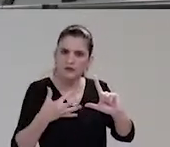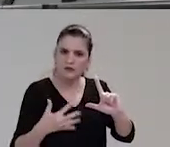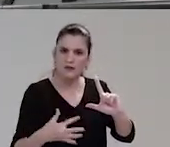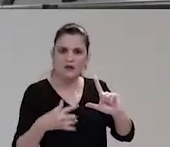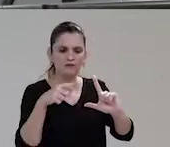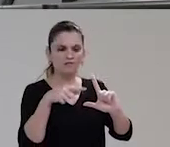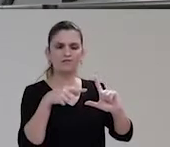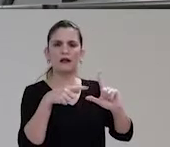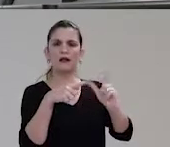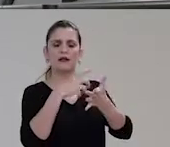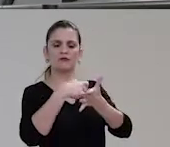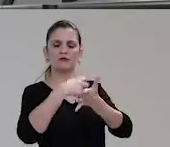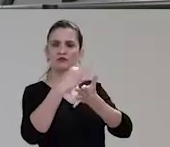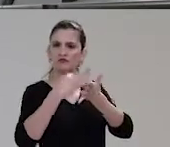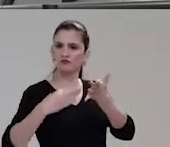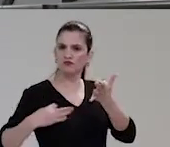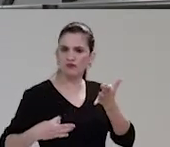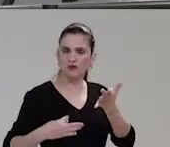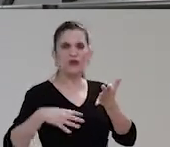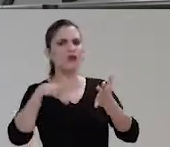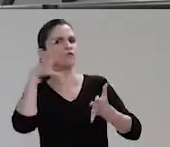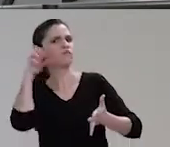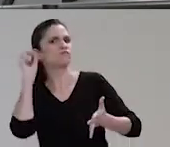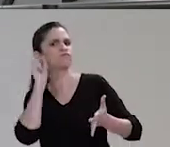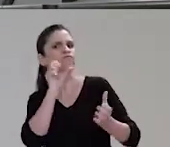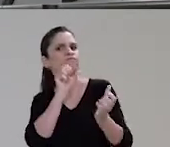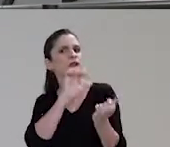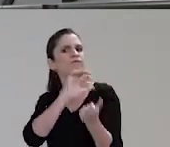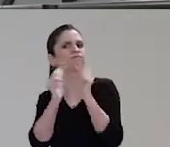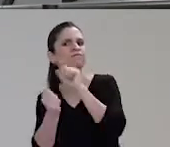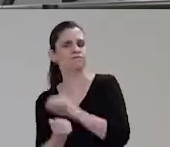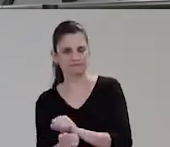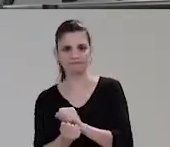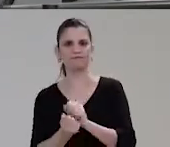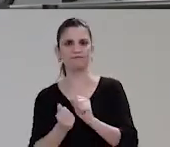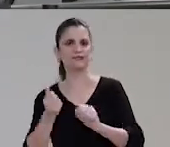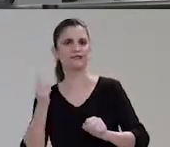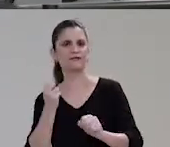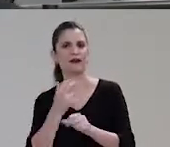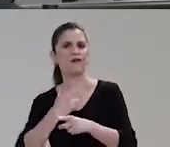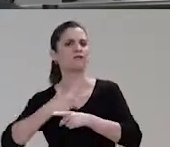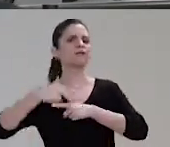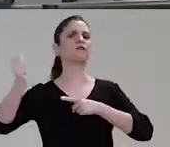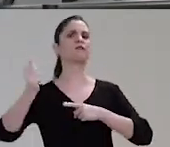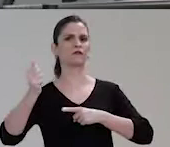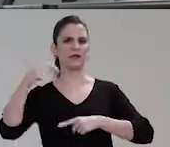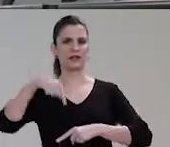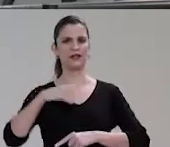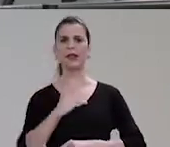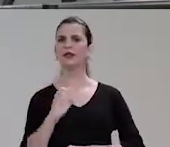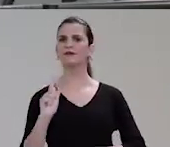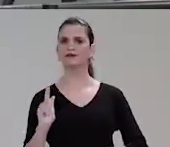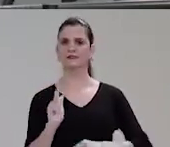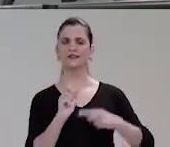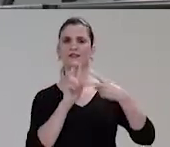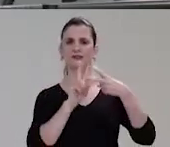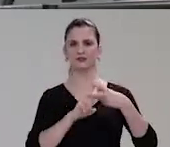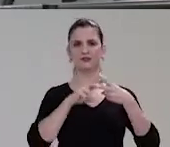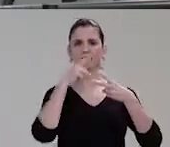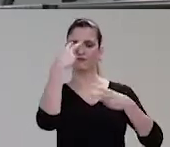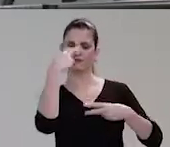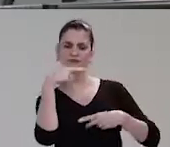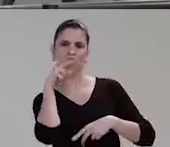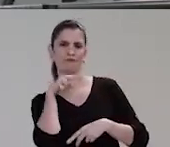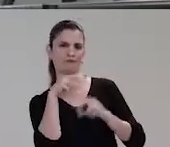através da escrita e através do áudio, é uma das vitórias para acessibilidade em